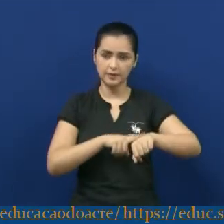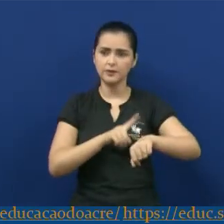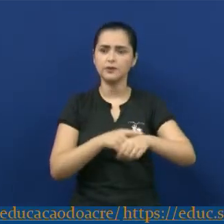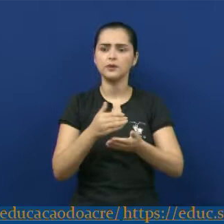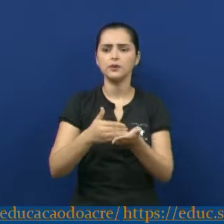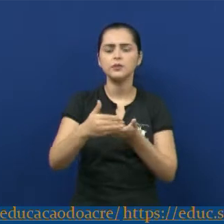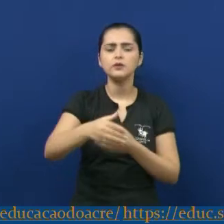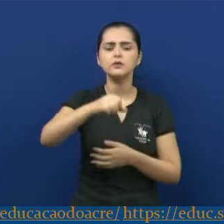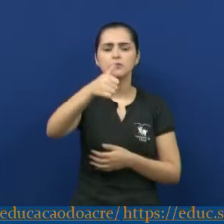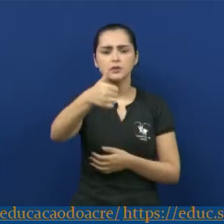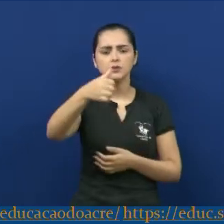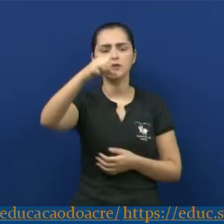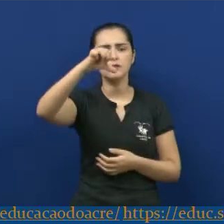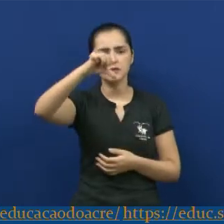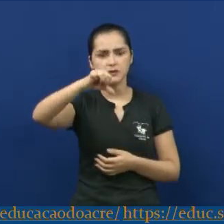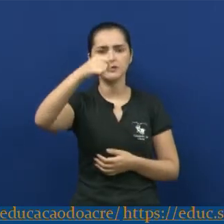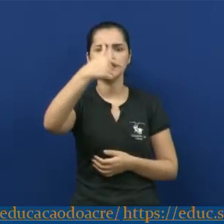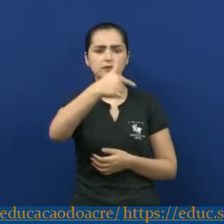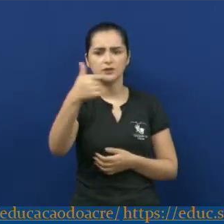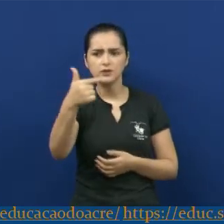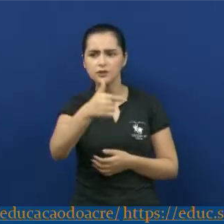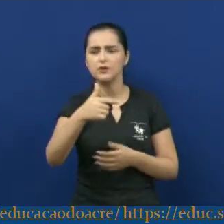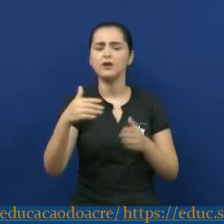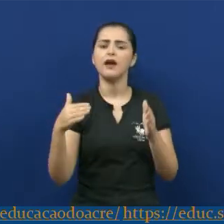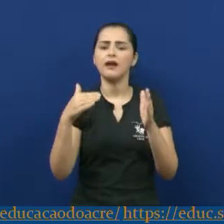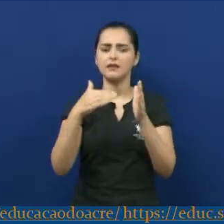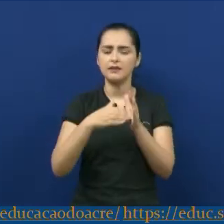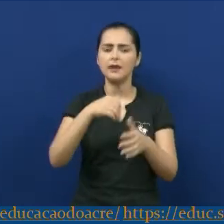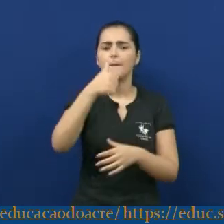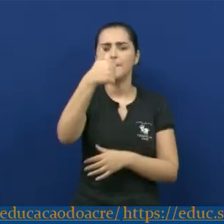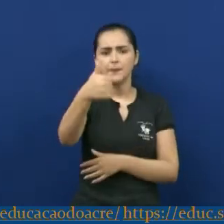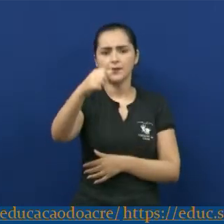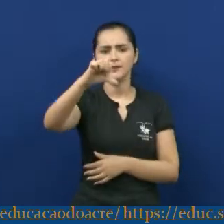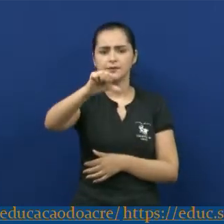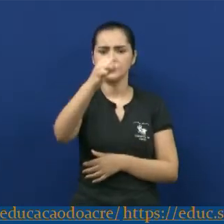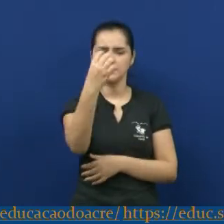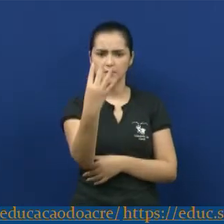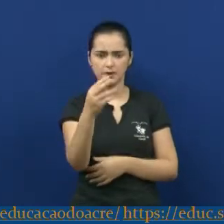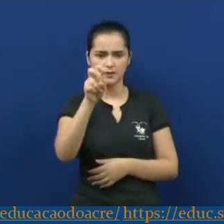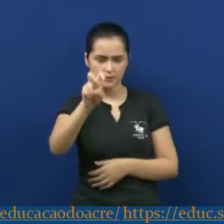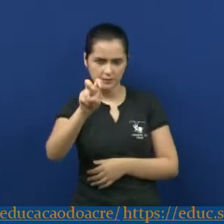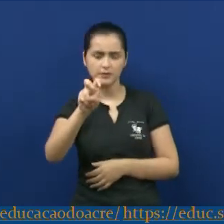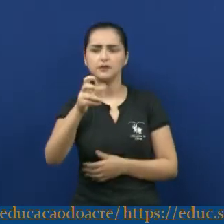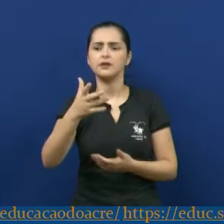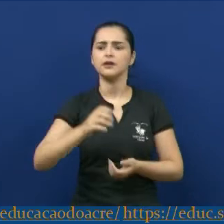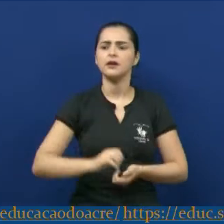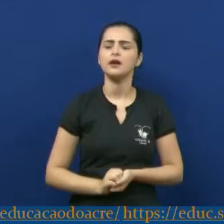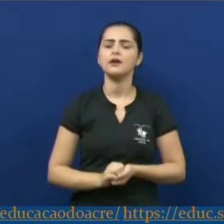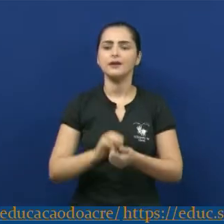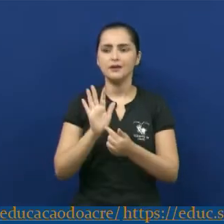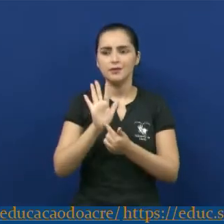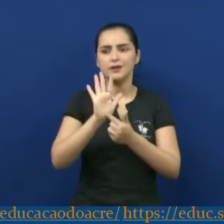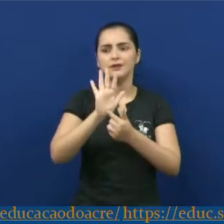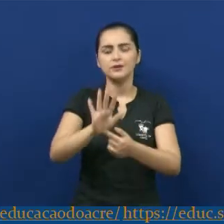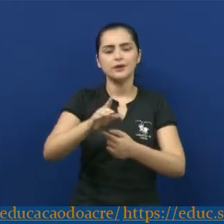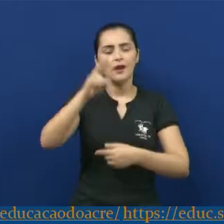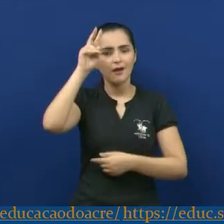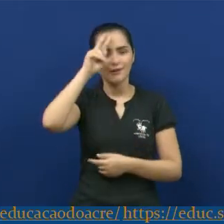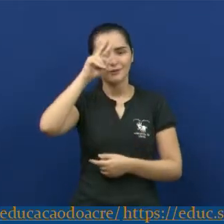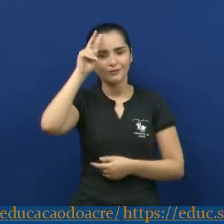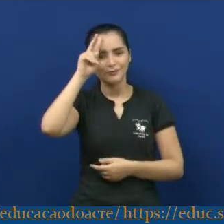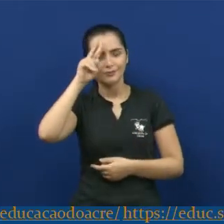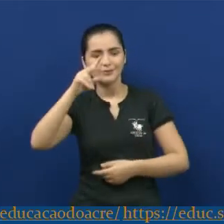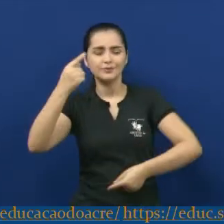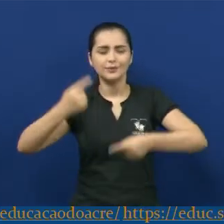1922 a 1945. Ele foi o reflexo da história política e social do país.